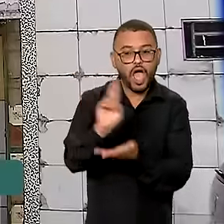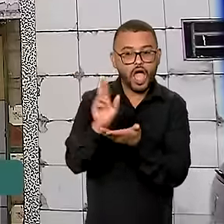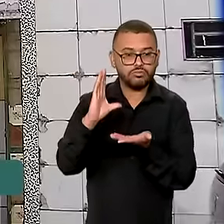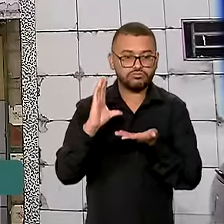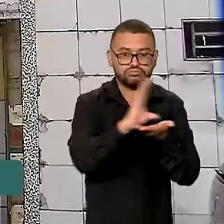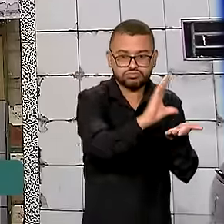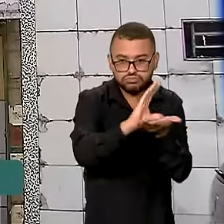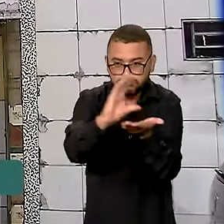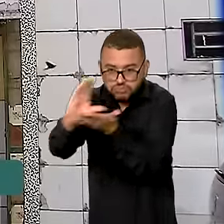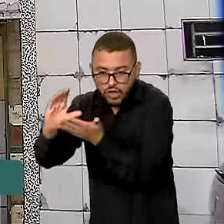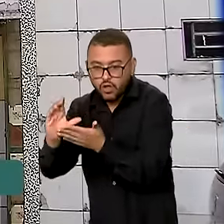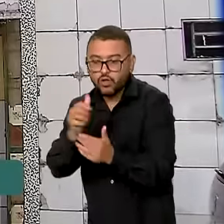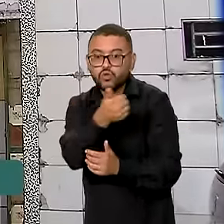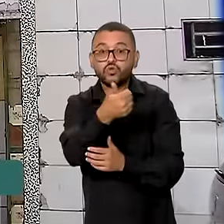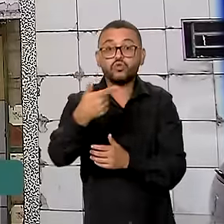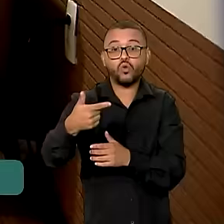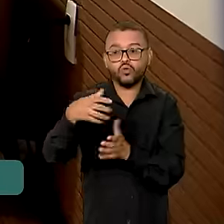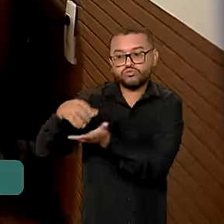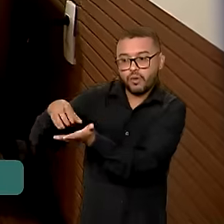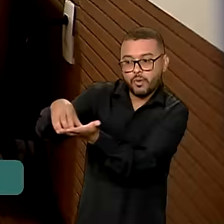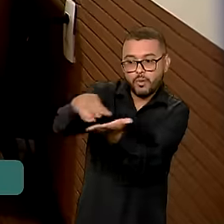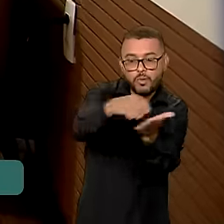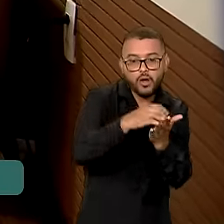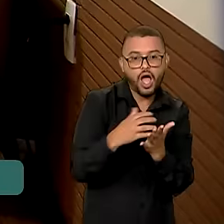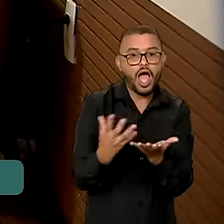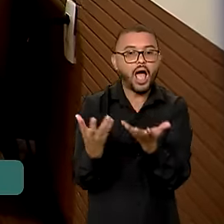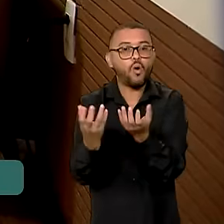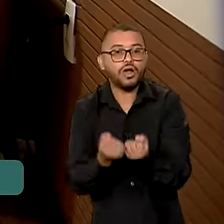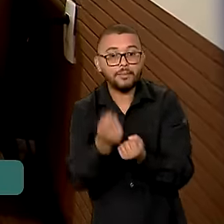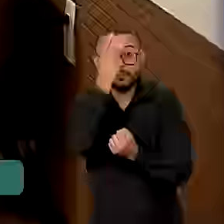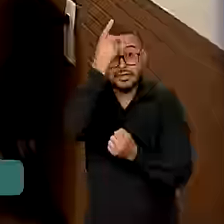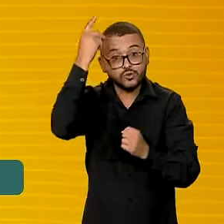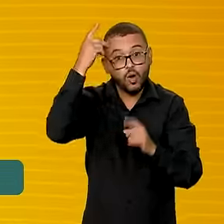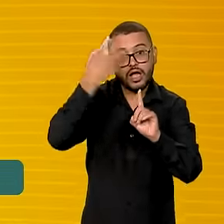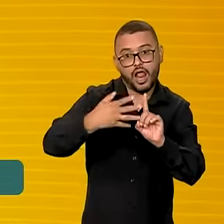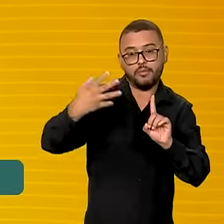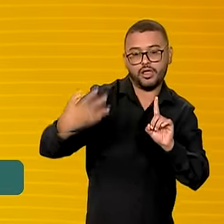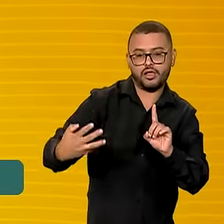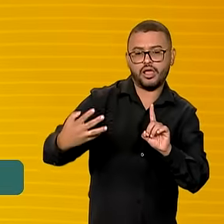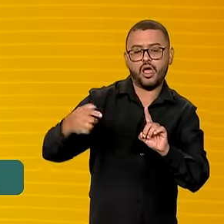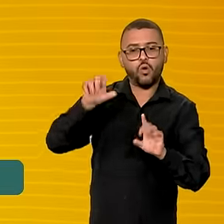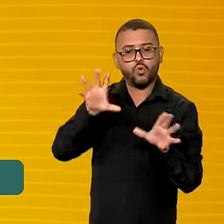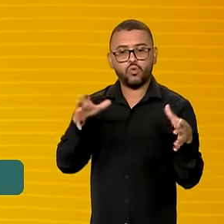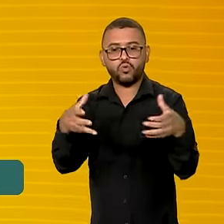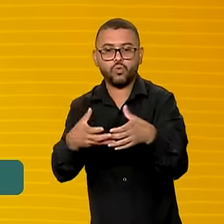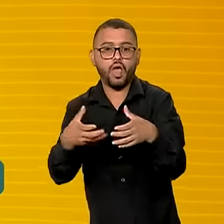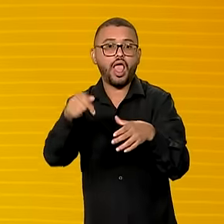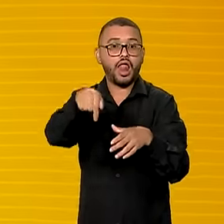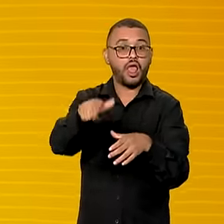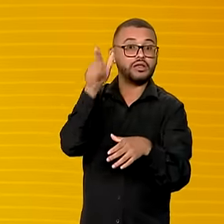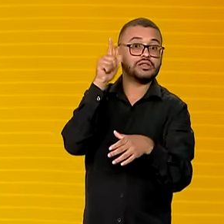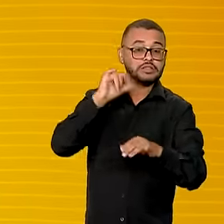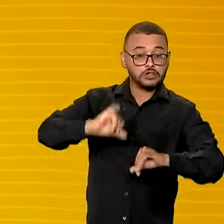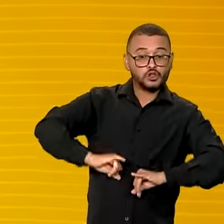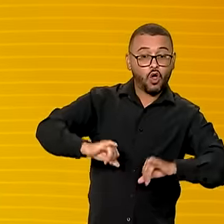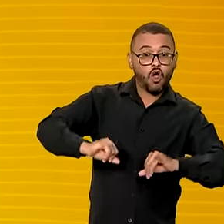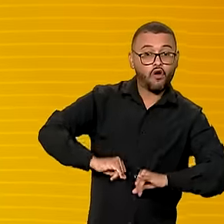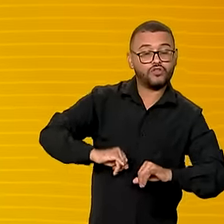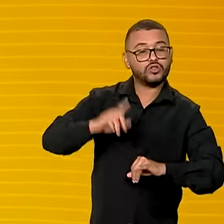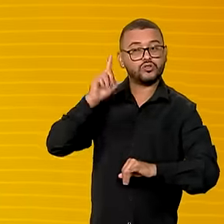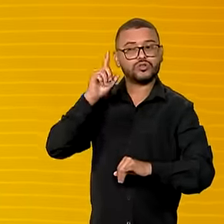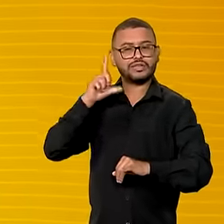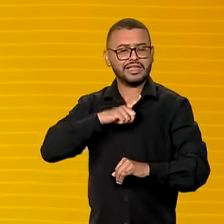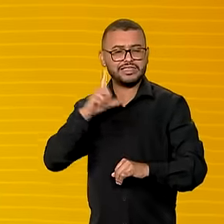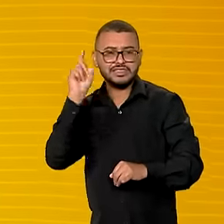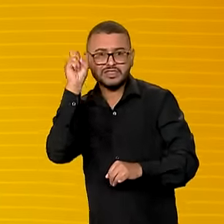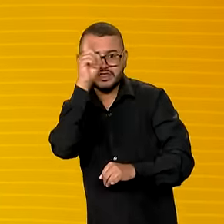12 casas de acolhimento voltadas a esse público. A população LGBTQIA+, sofre todos os